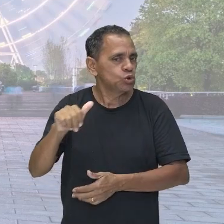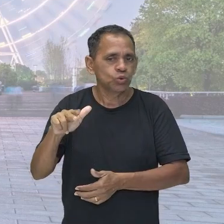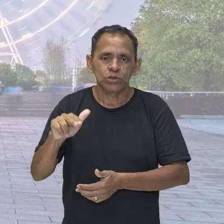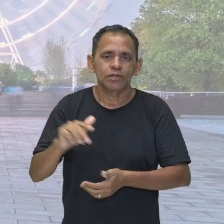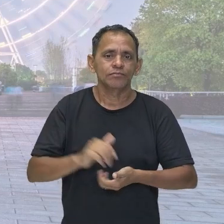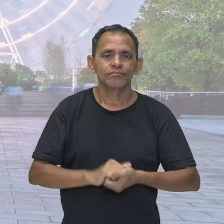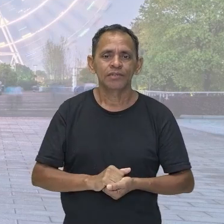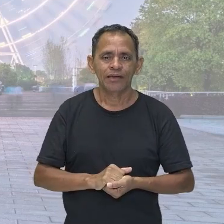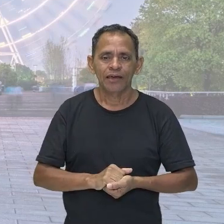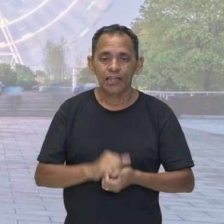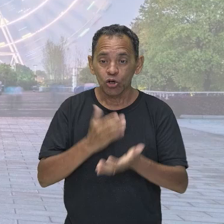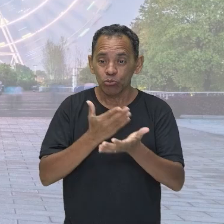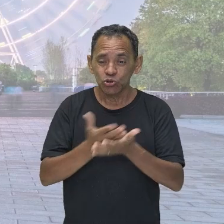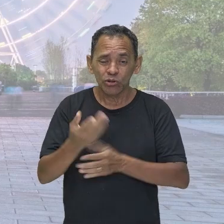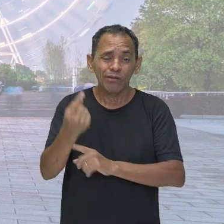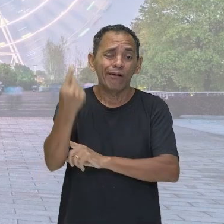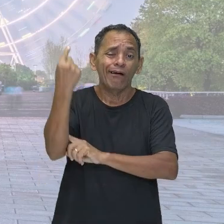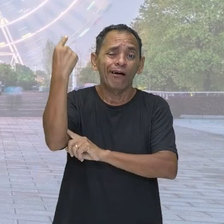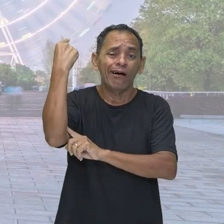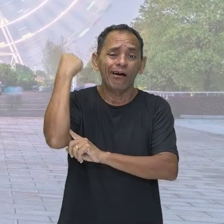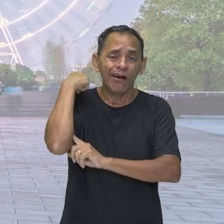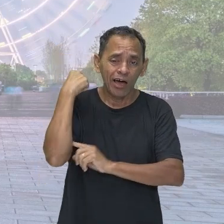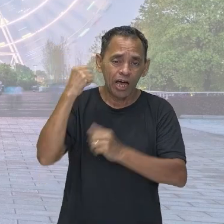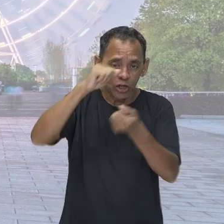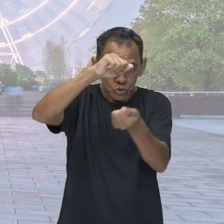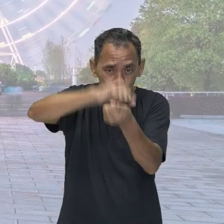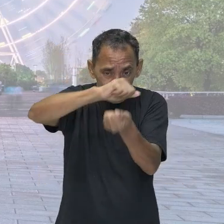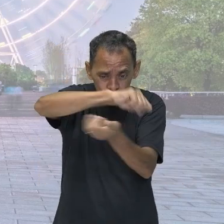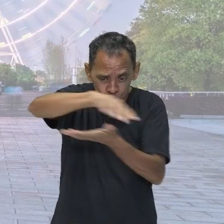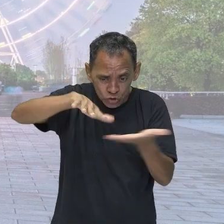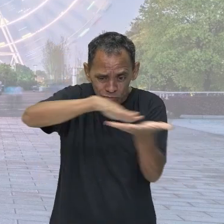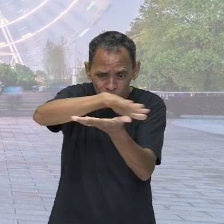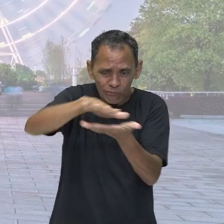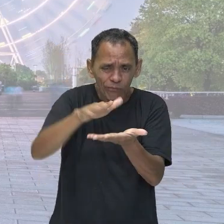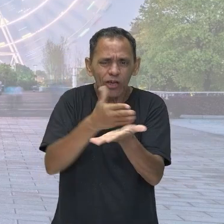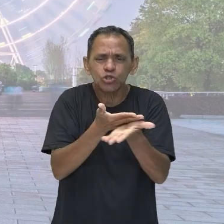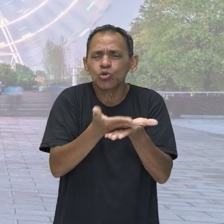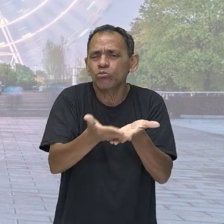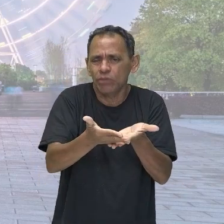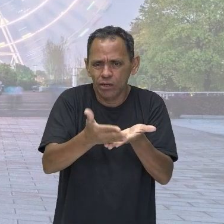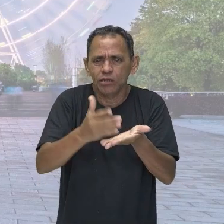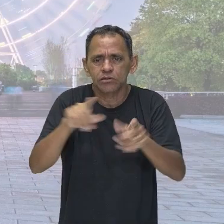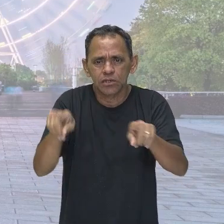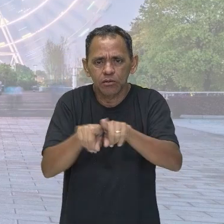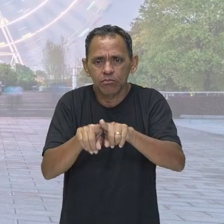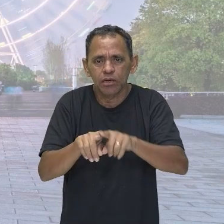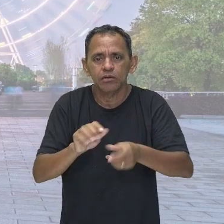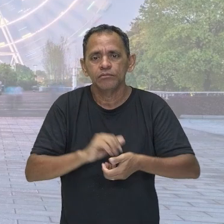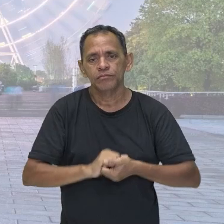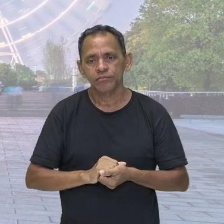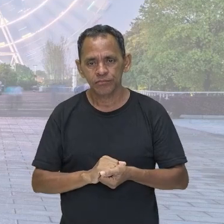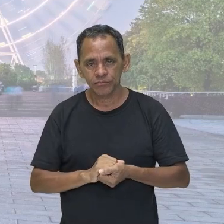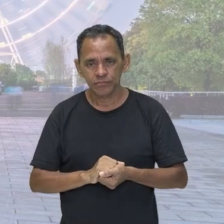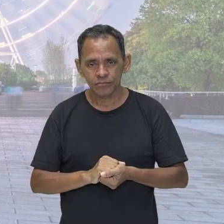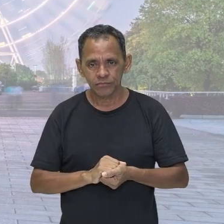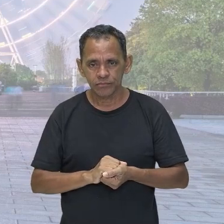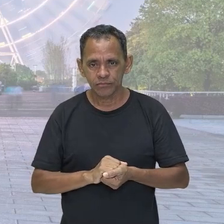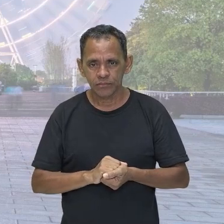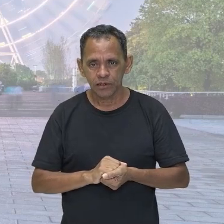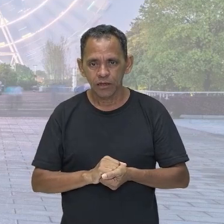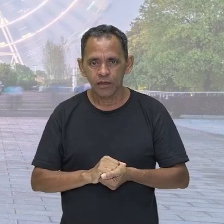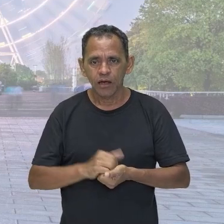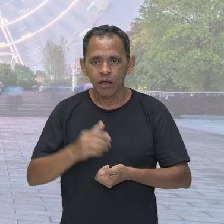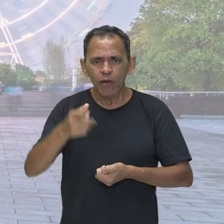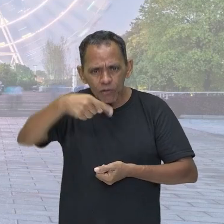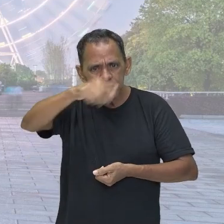universo, é a mesma energia que nós temos agora. Agora, é exatamente isso que está dizendo esse princípio de energia. E para tu entender melhor um esquema,